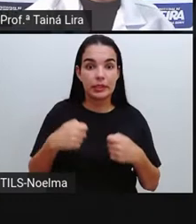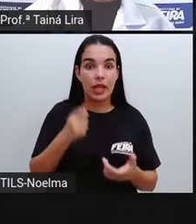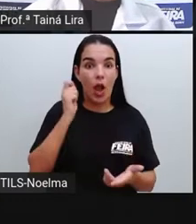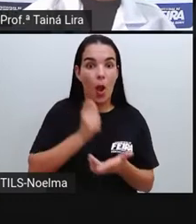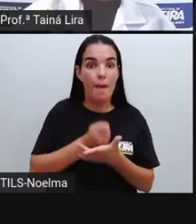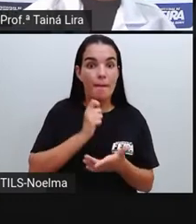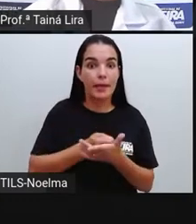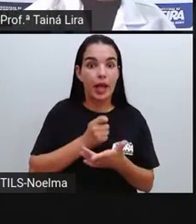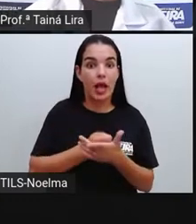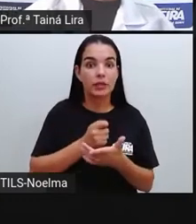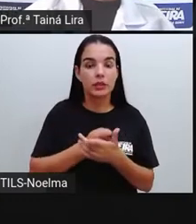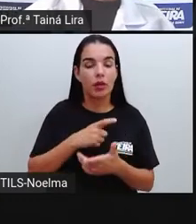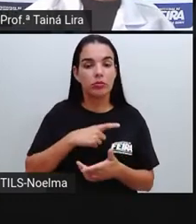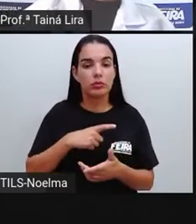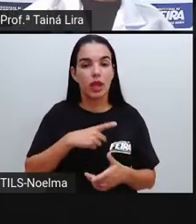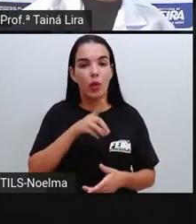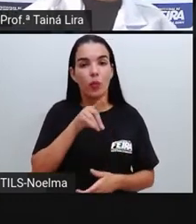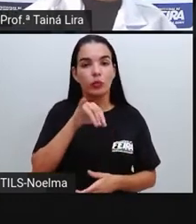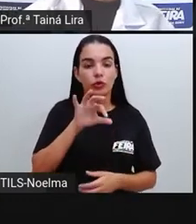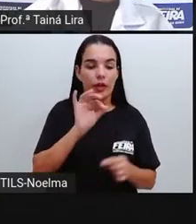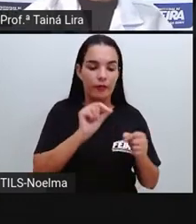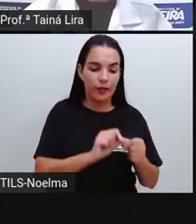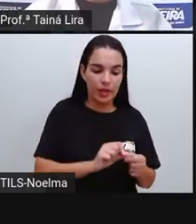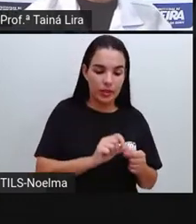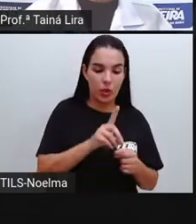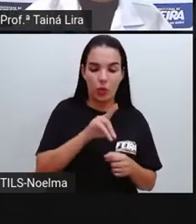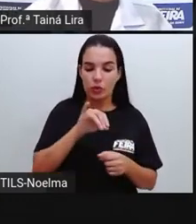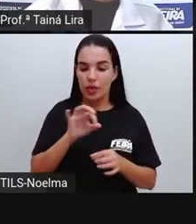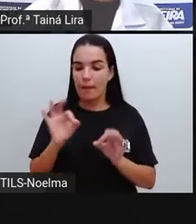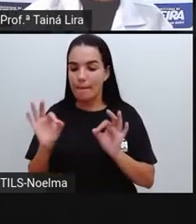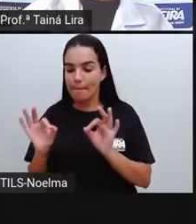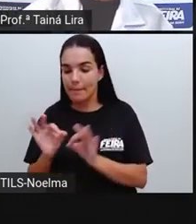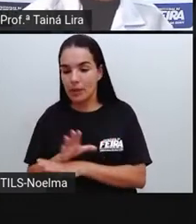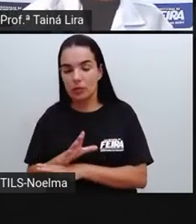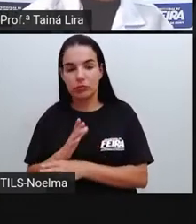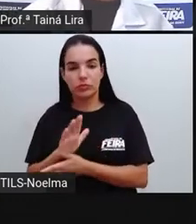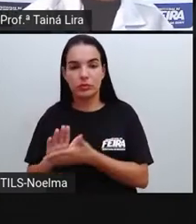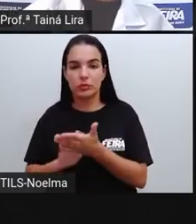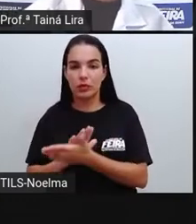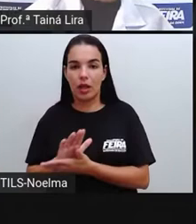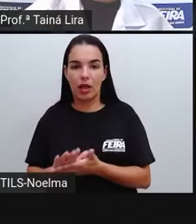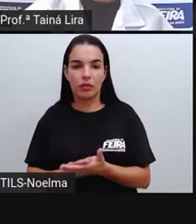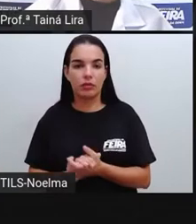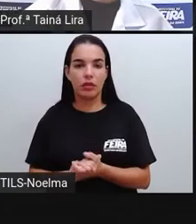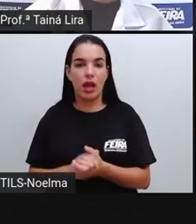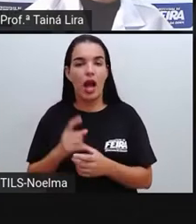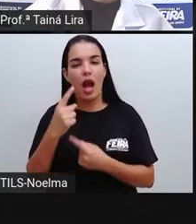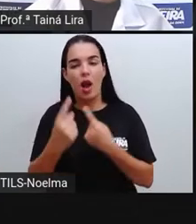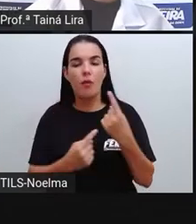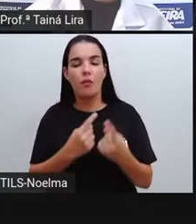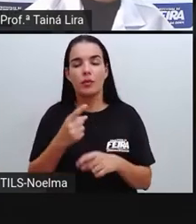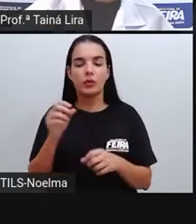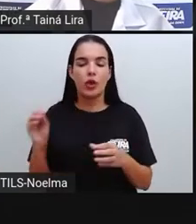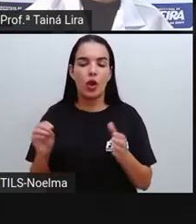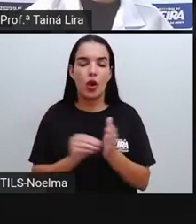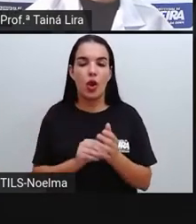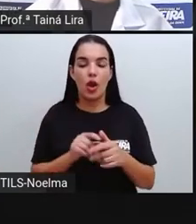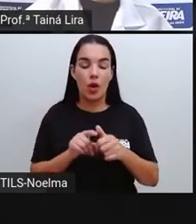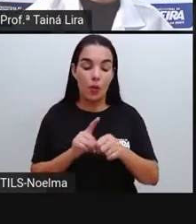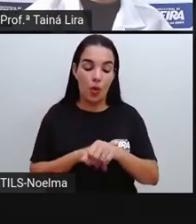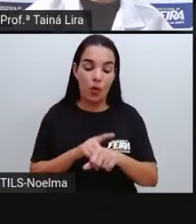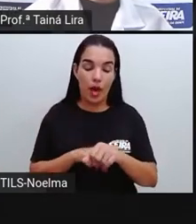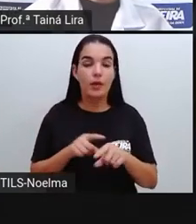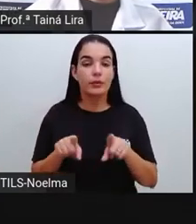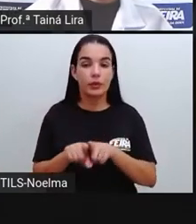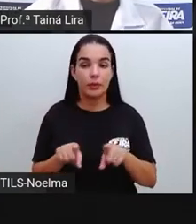vir com a data de fabricação e a data de validade. Inclusive, alguns colocam até o horário, né? De fabricação, além da data,